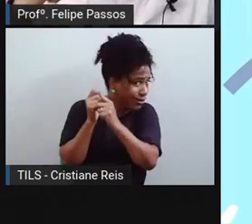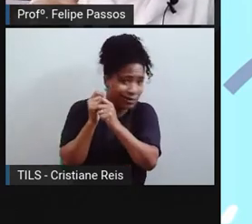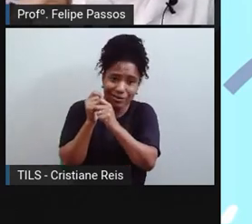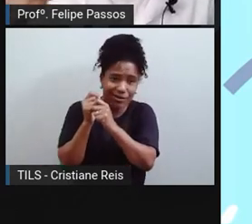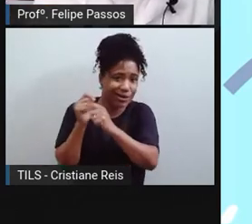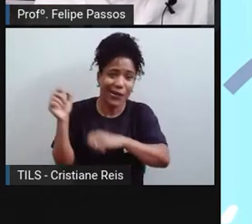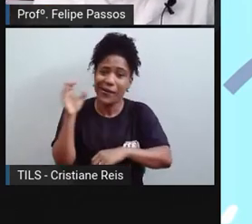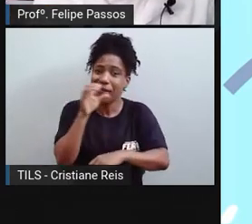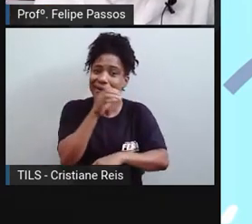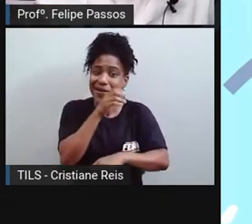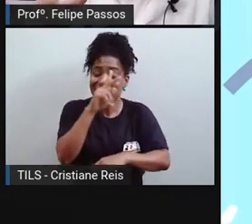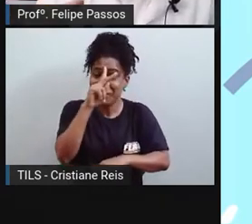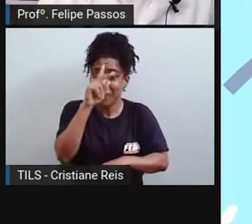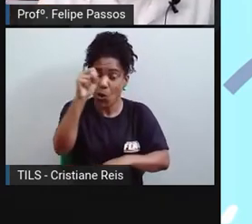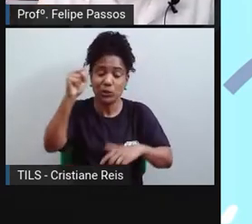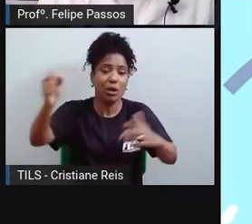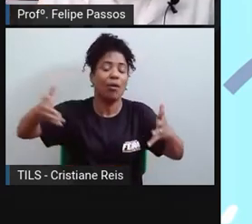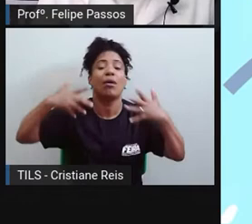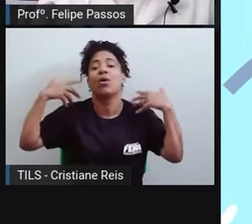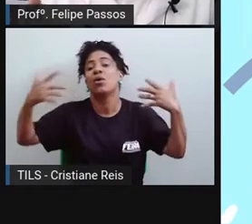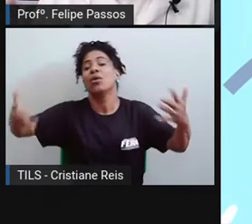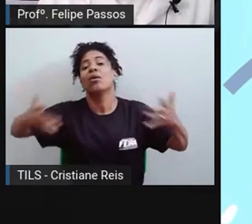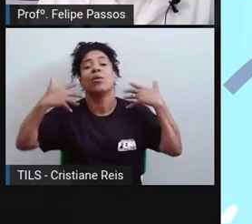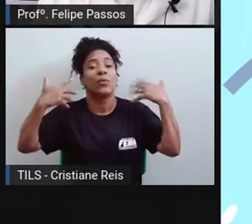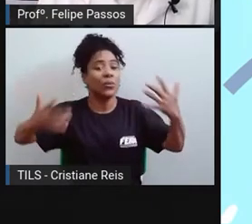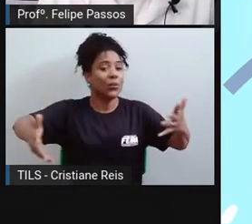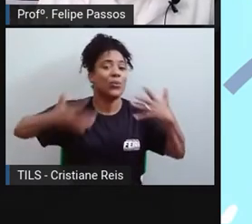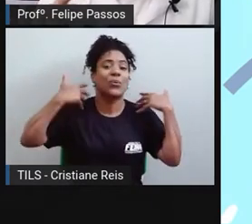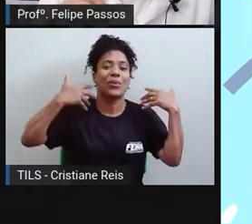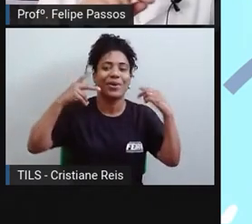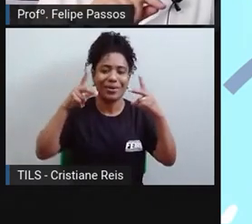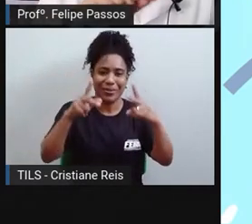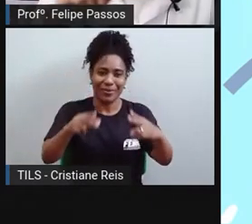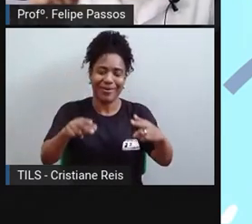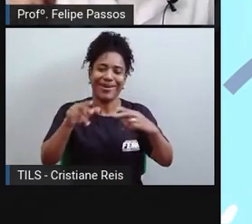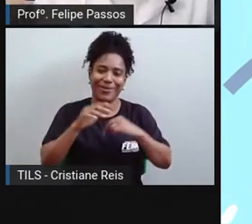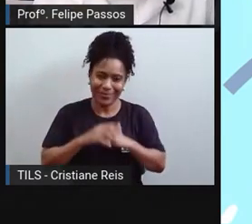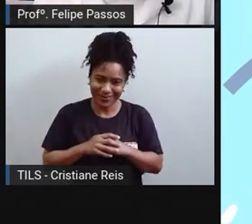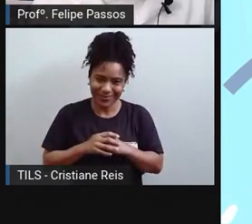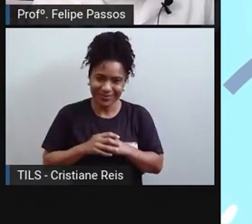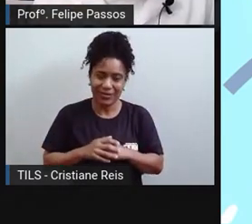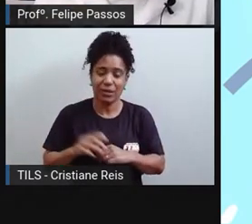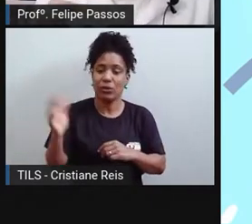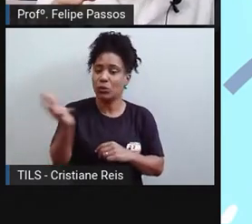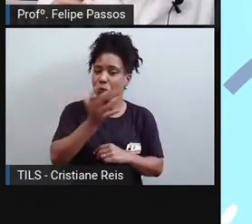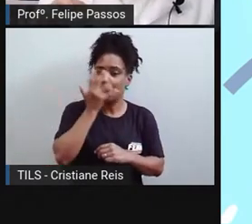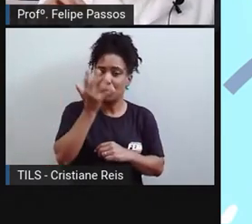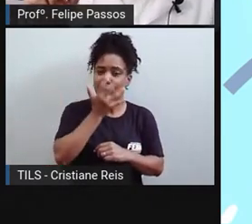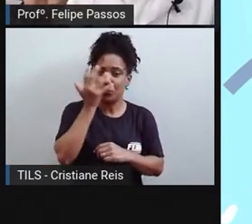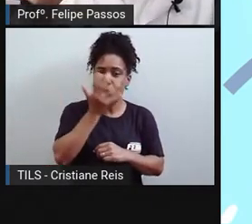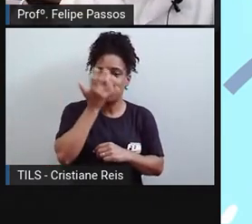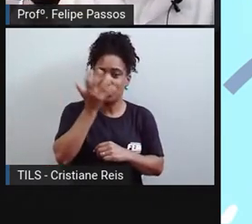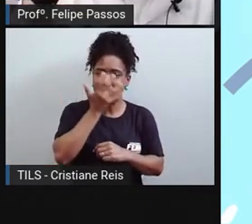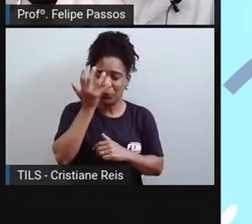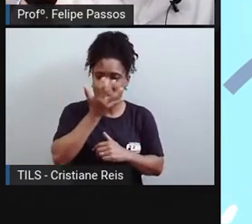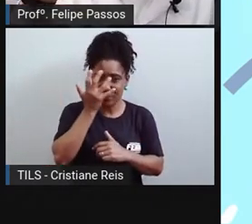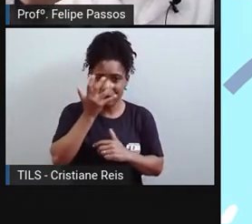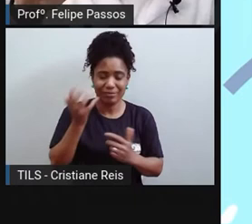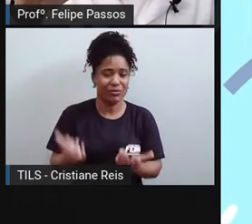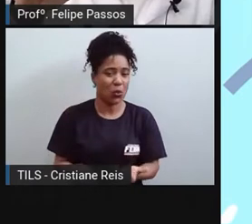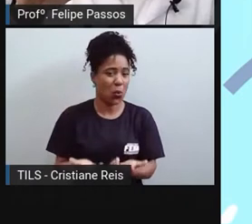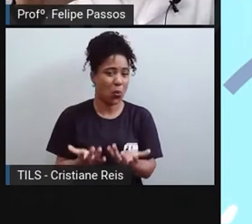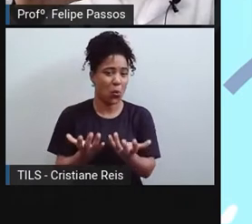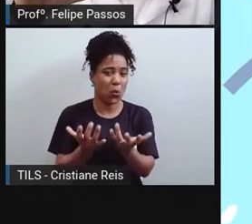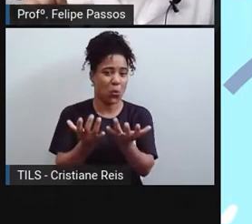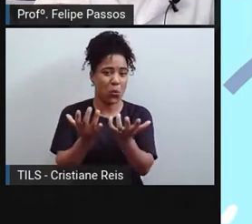sentir muito mais calor. É isso que acontece com a poluição. O efeito estufa, ele é natural, só que a poluição, ela engrossa